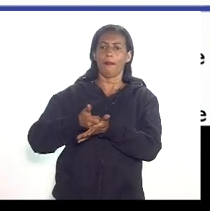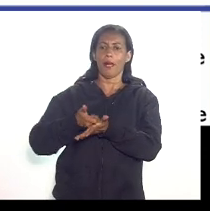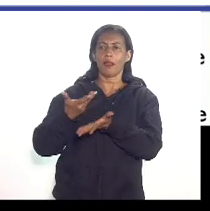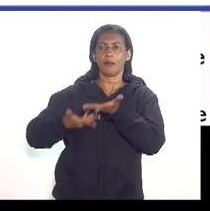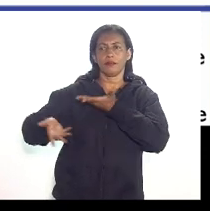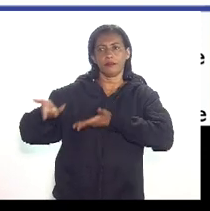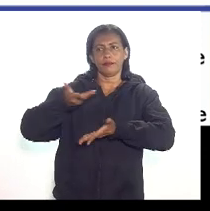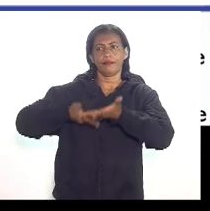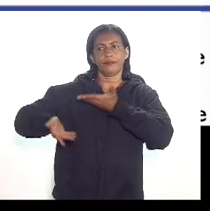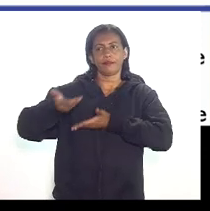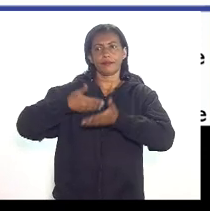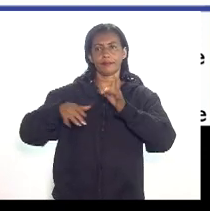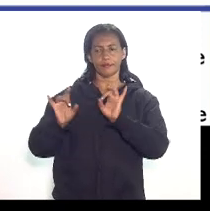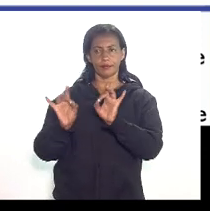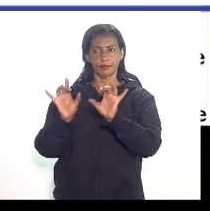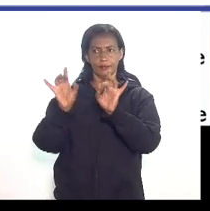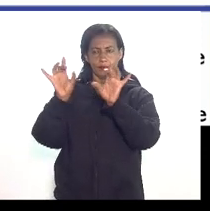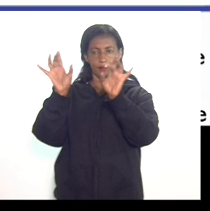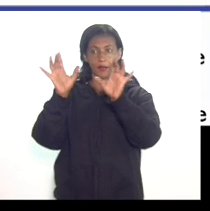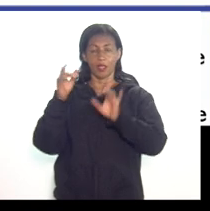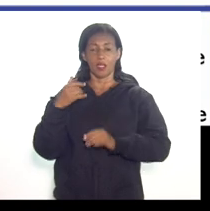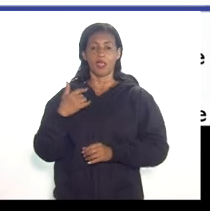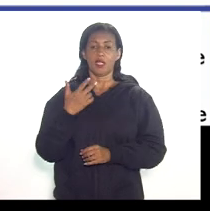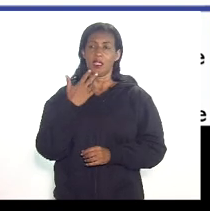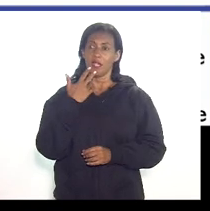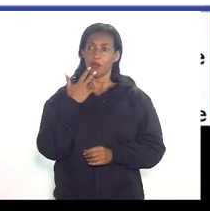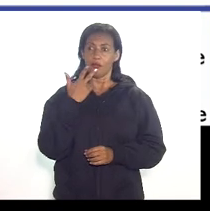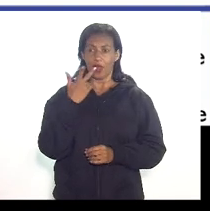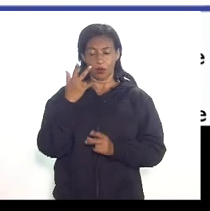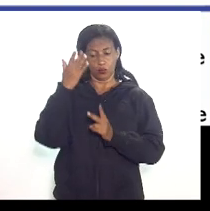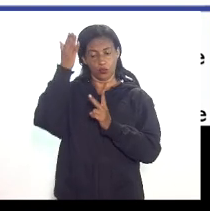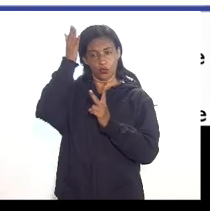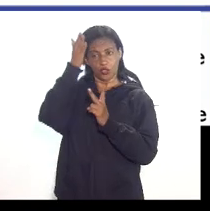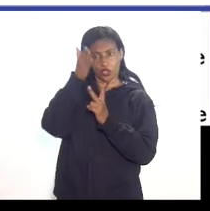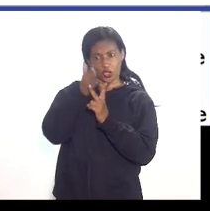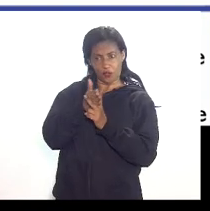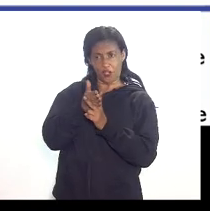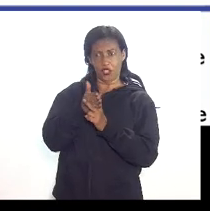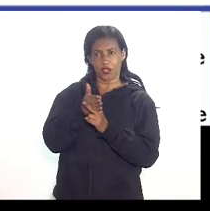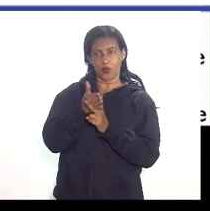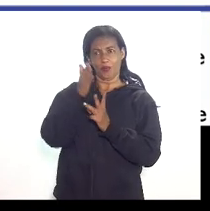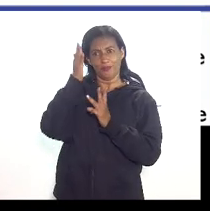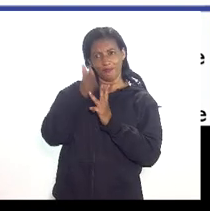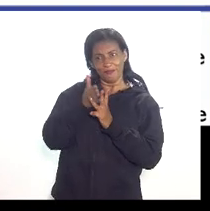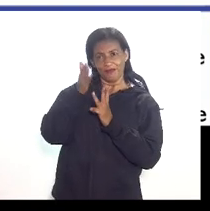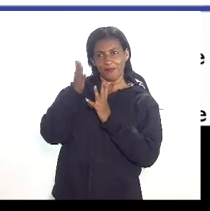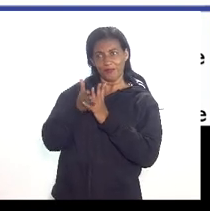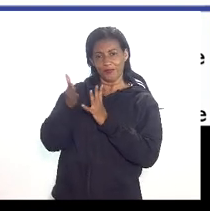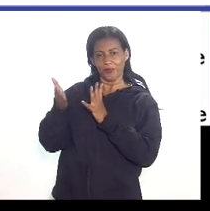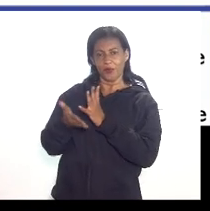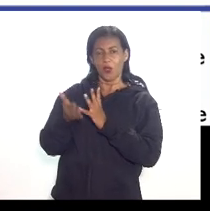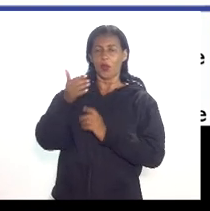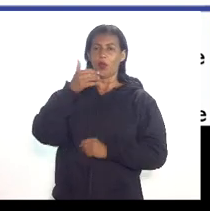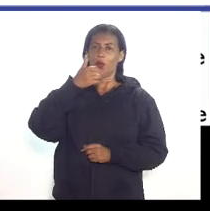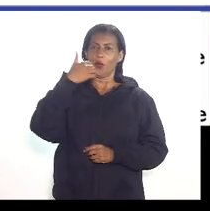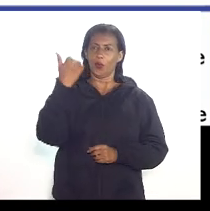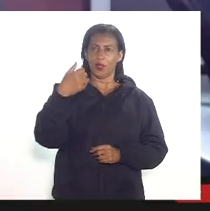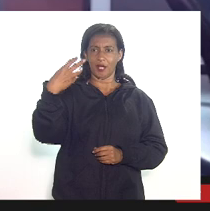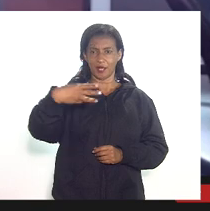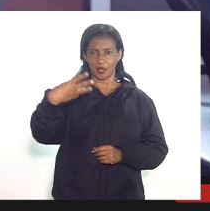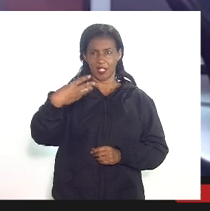e aí eu chamo a atenção que o DAP ele é dividido em alguns itens o item 3 participações